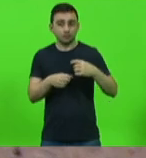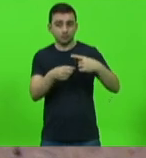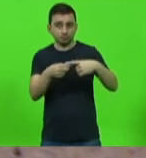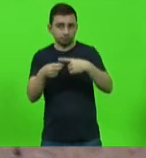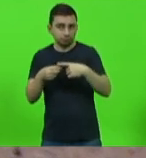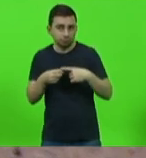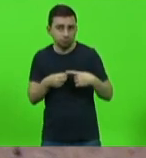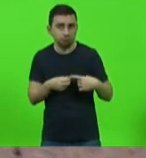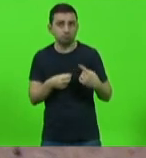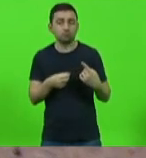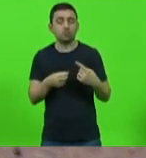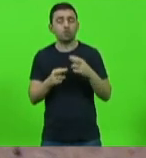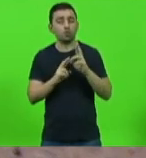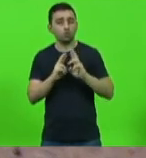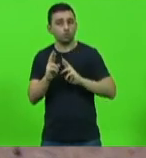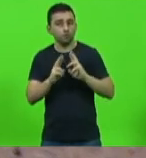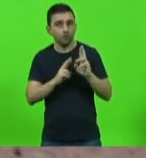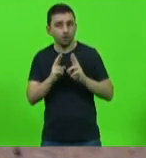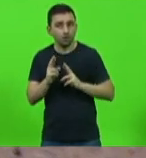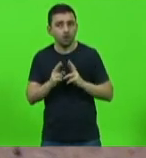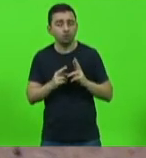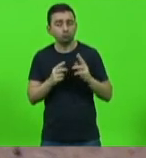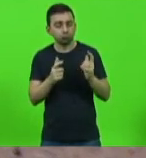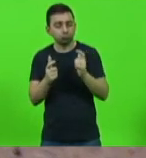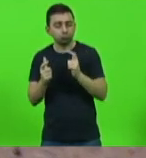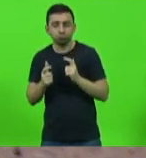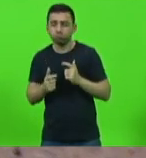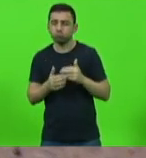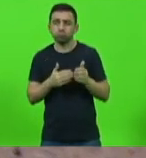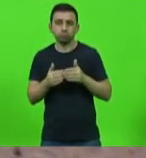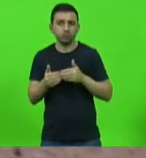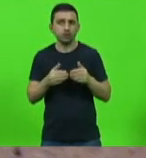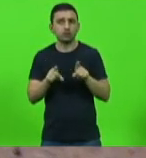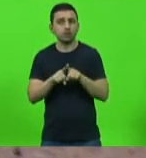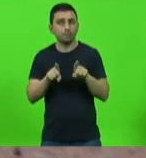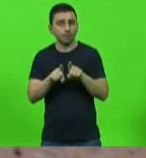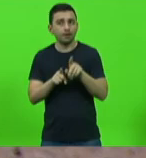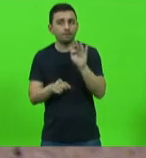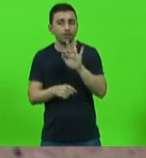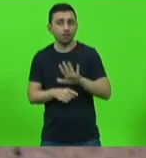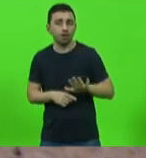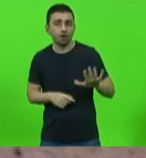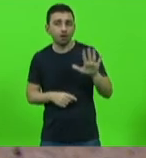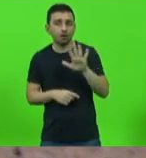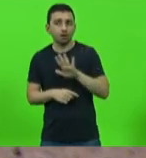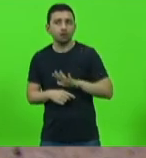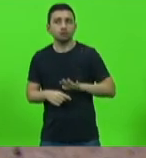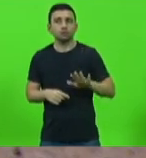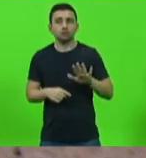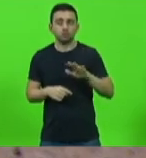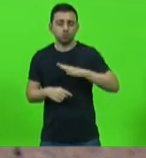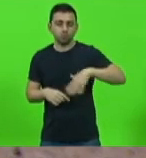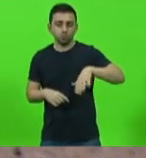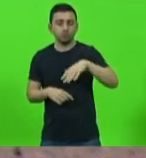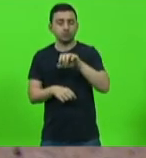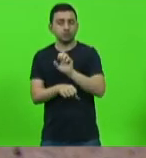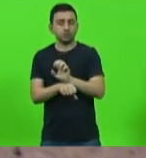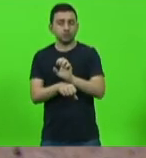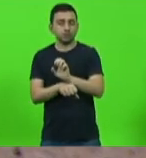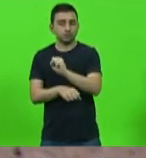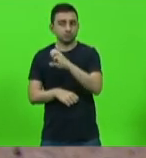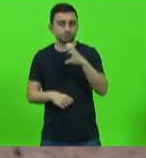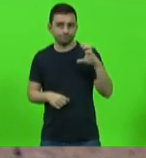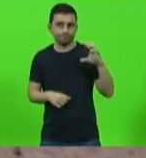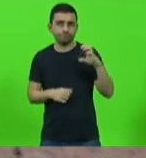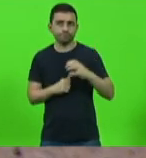quanto nas rodovias estaduais, mas também nas rodovias federais que cortam o estado de Santa Catarina.